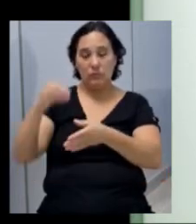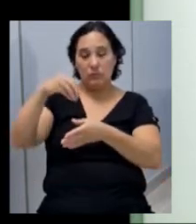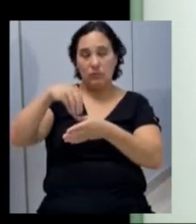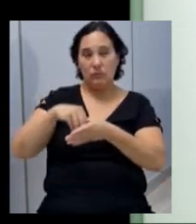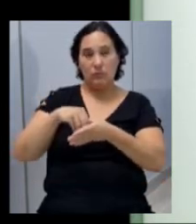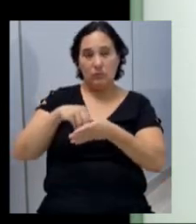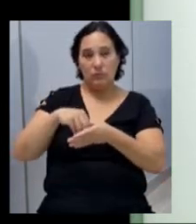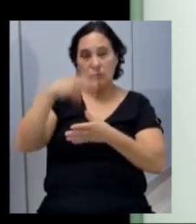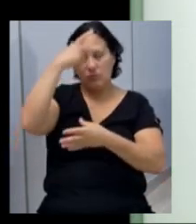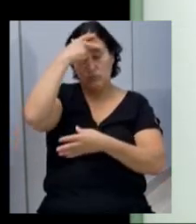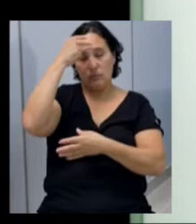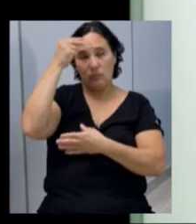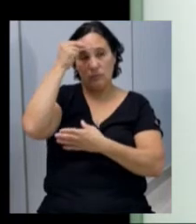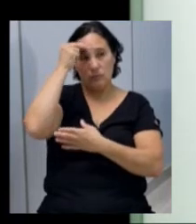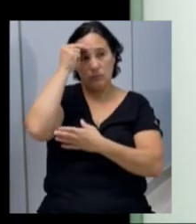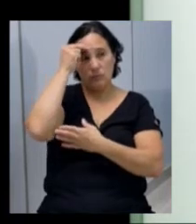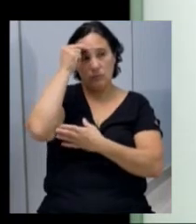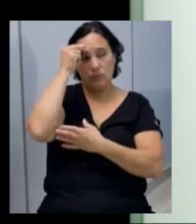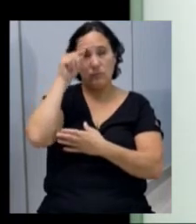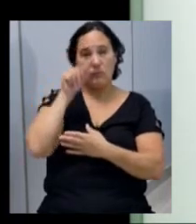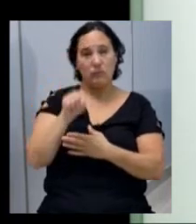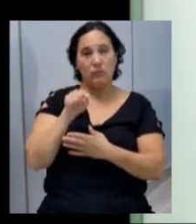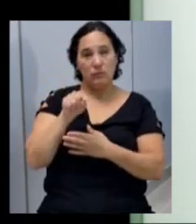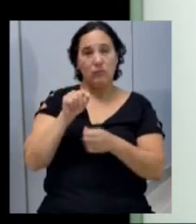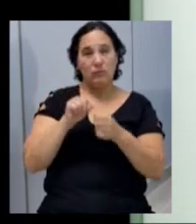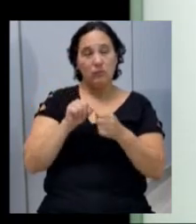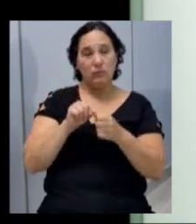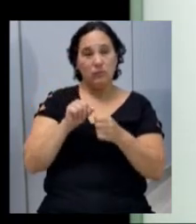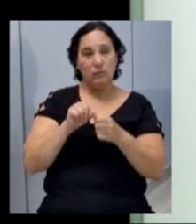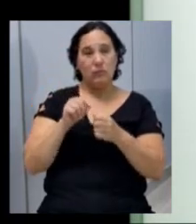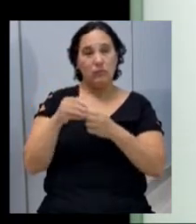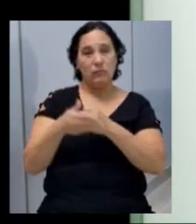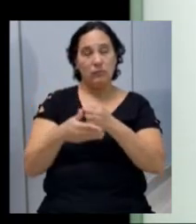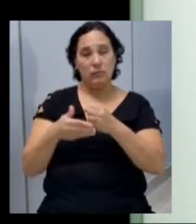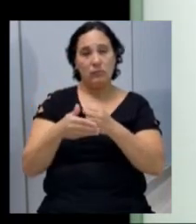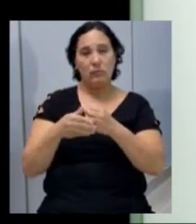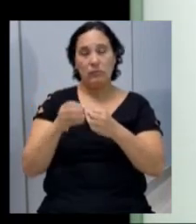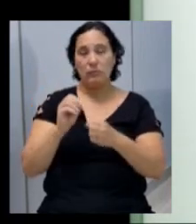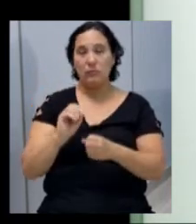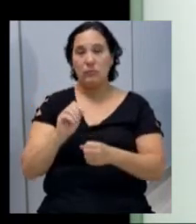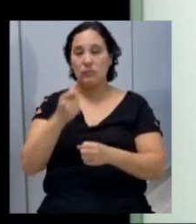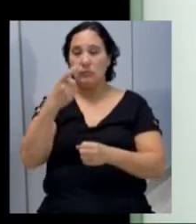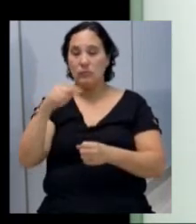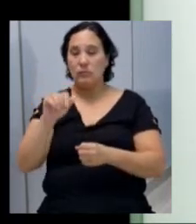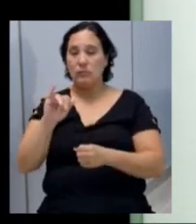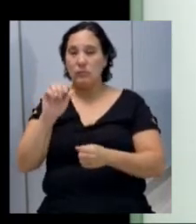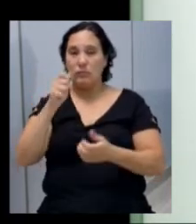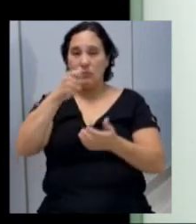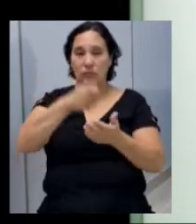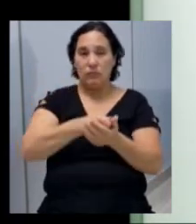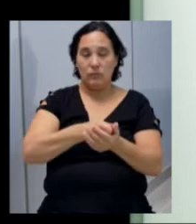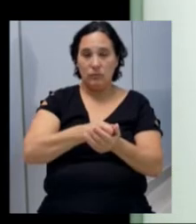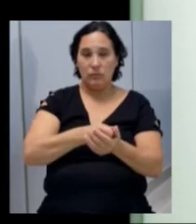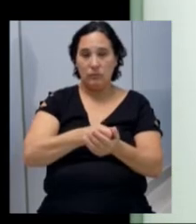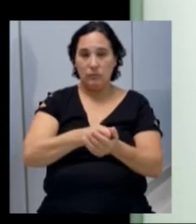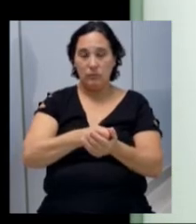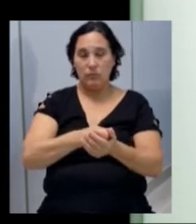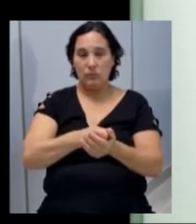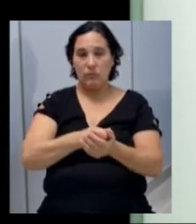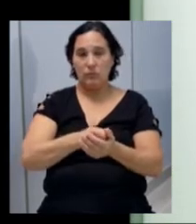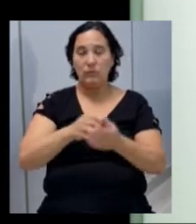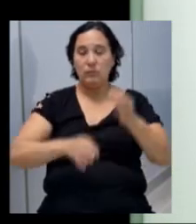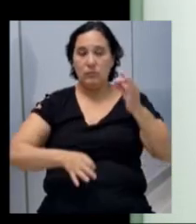orçamento da Prefeitura e ele é composto basicamente das doações de imposto de renda das pessoas físicas e